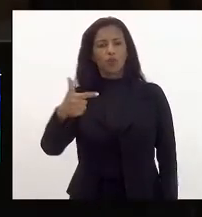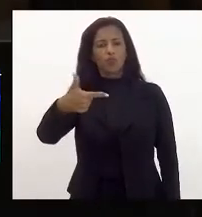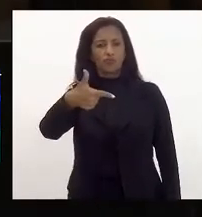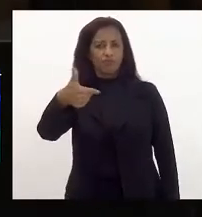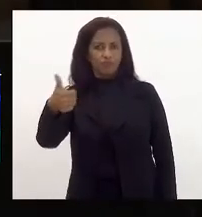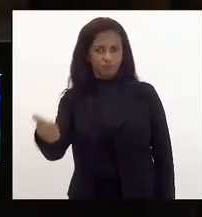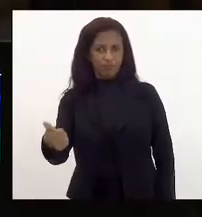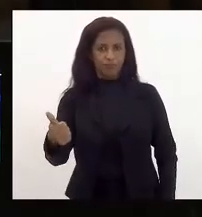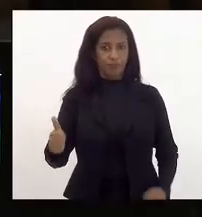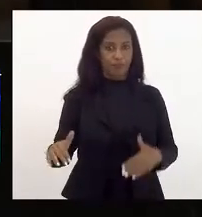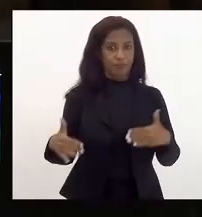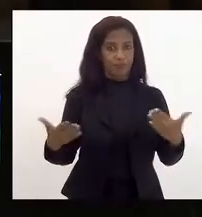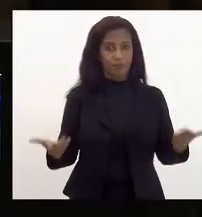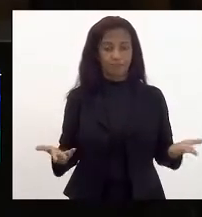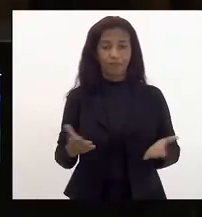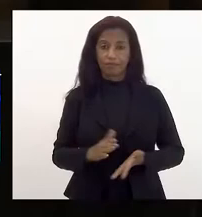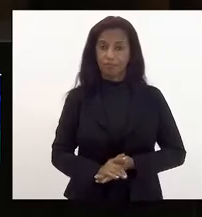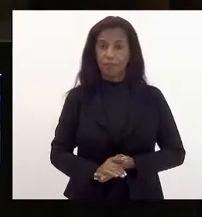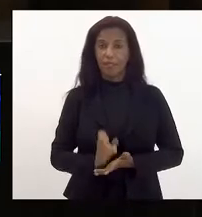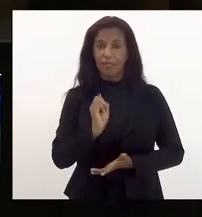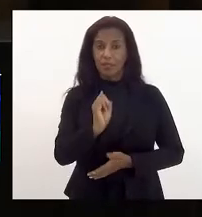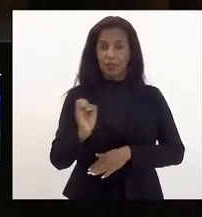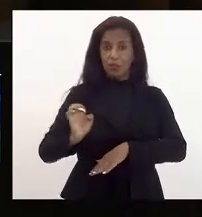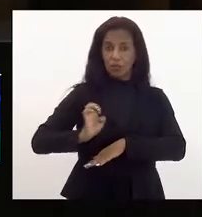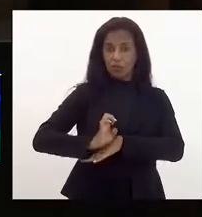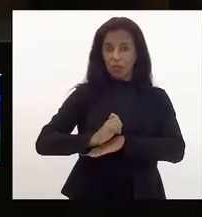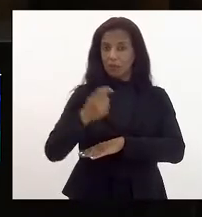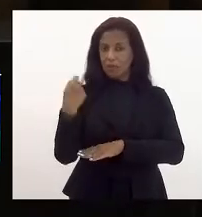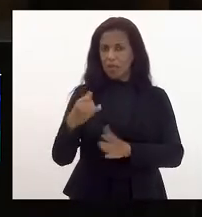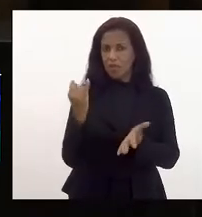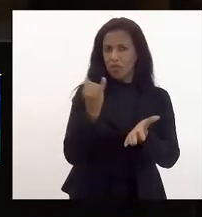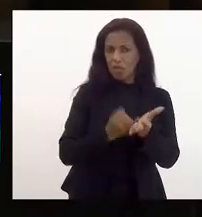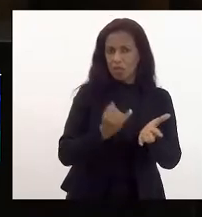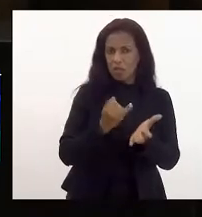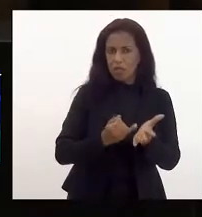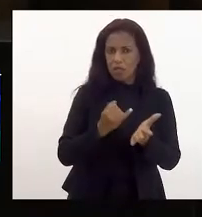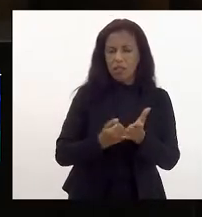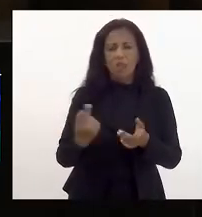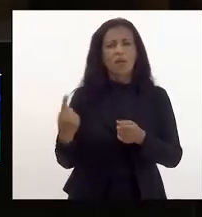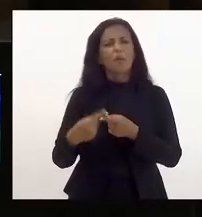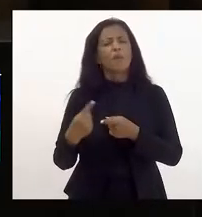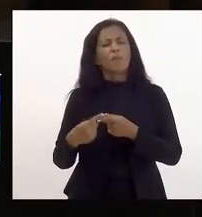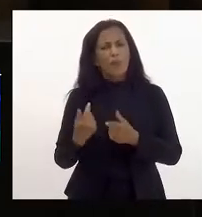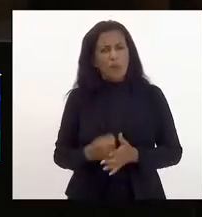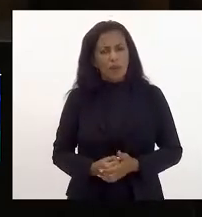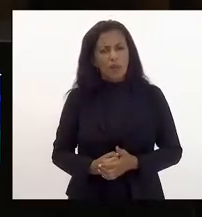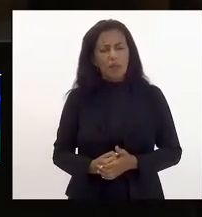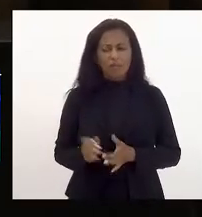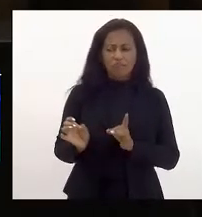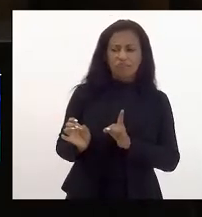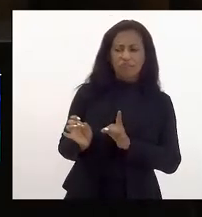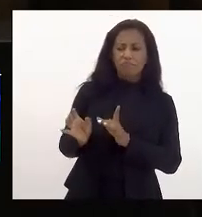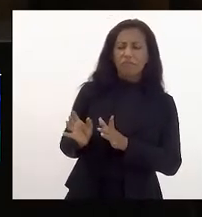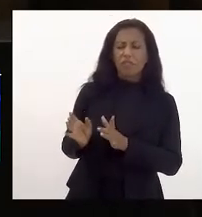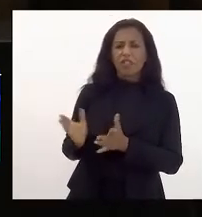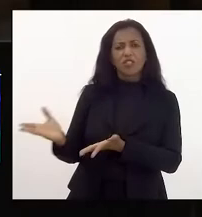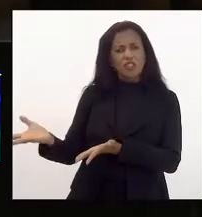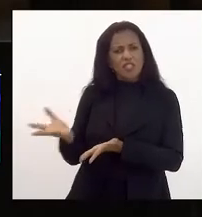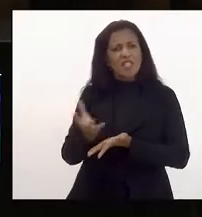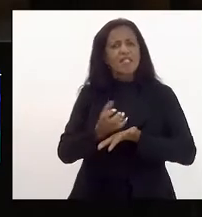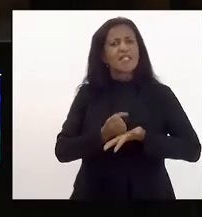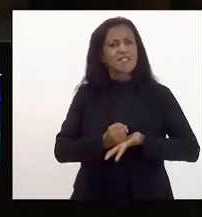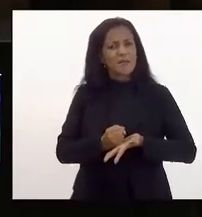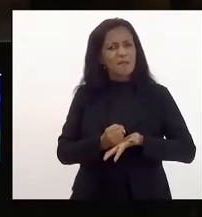Ora se o Estado precisa de receita por que está abdicando de receber